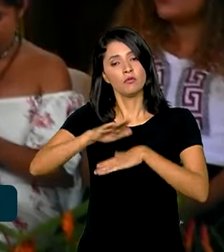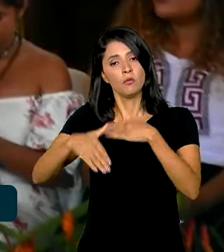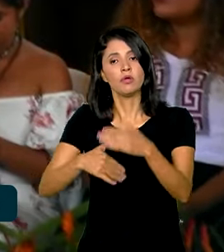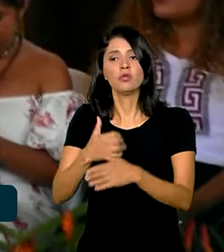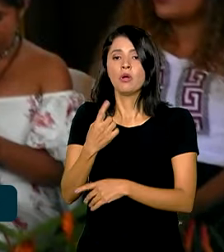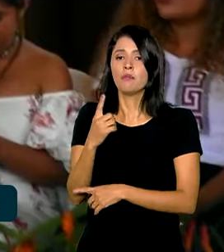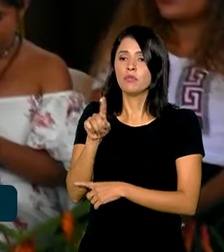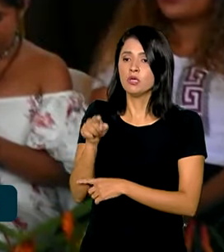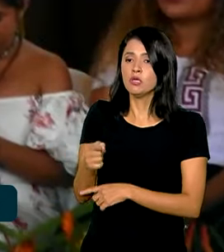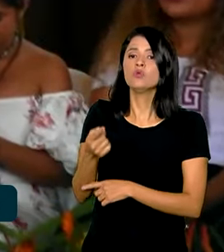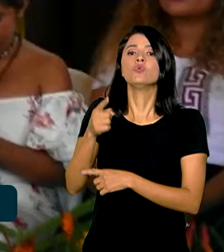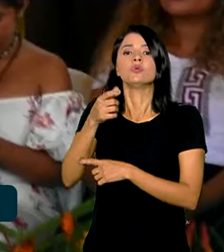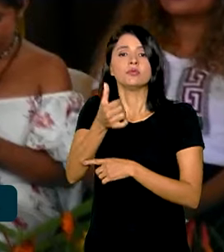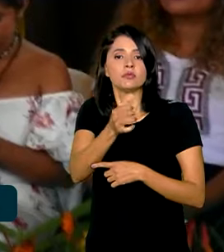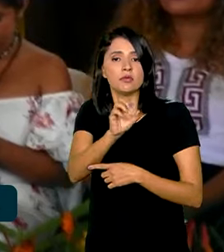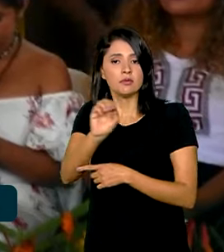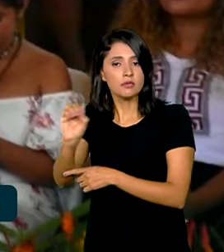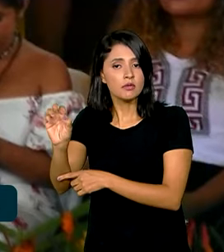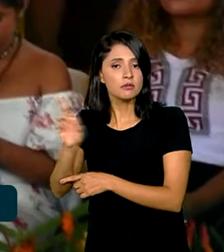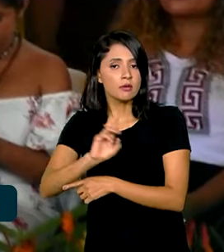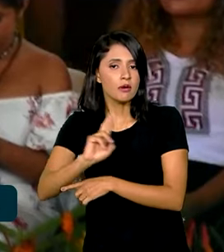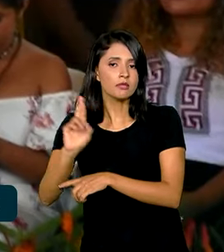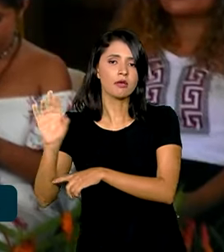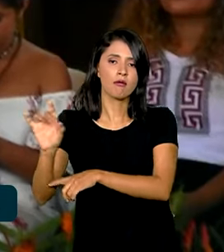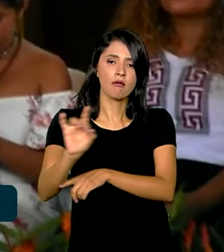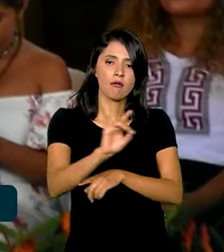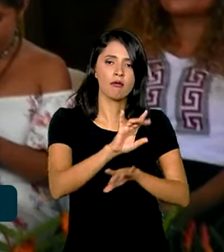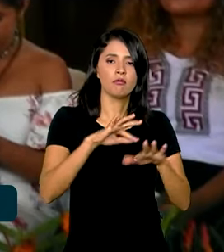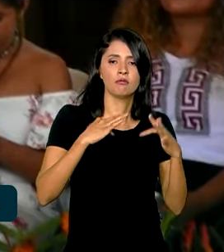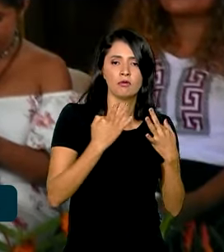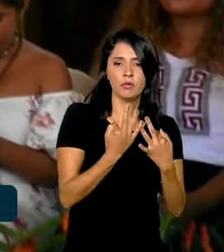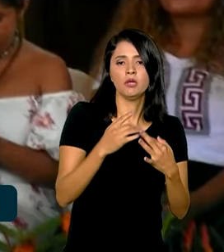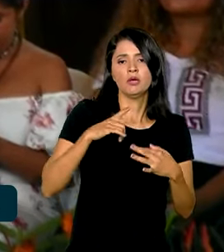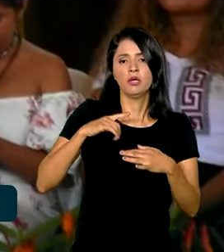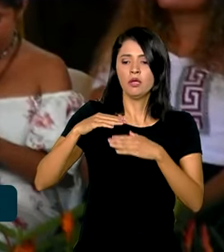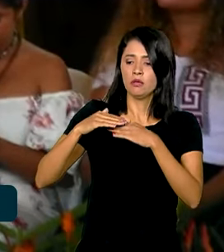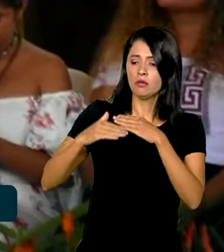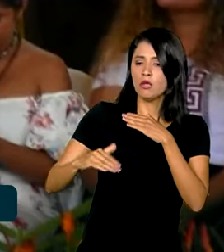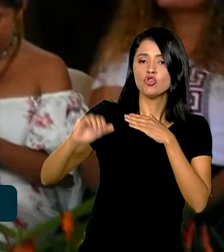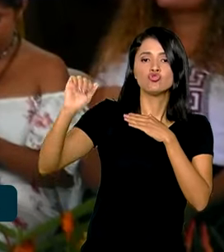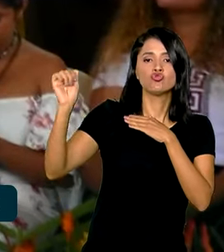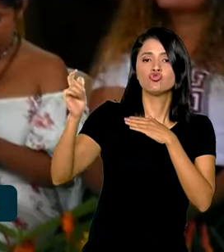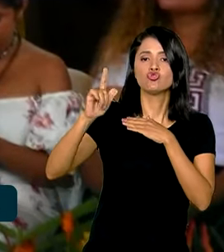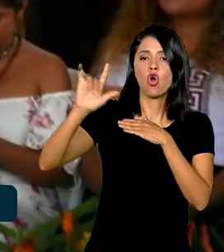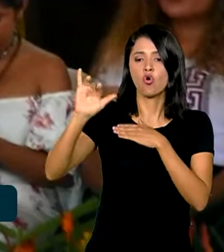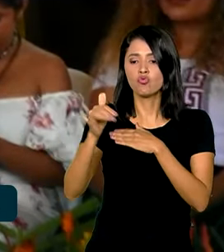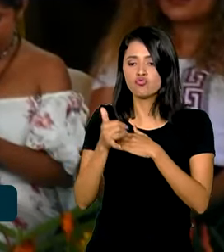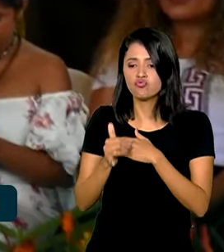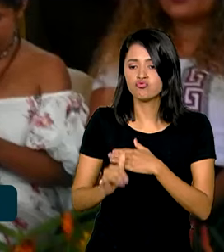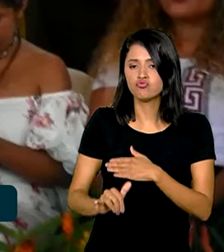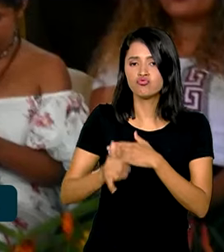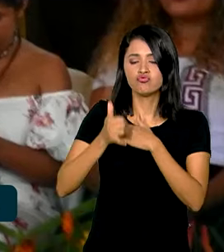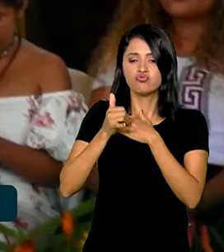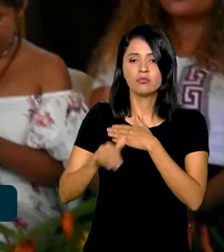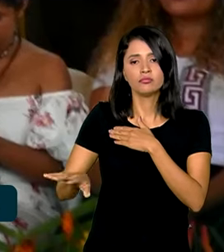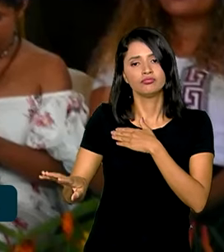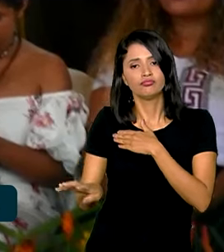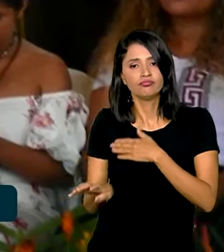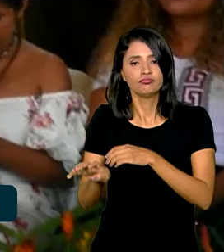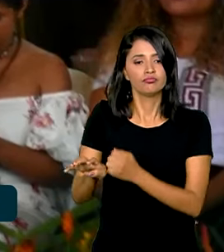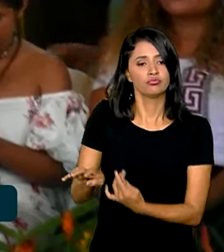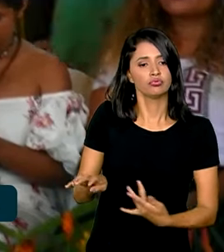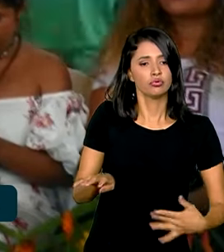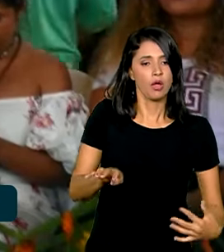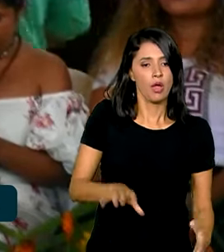reais para cada família e energia solar para bombear a água, seja no poço,